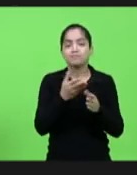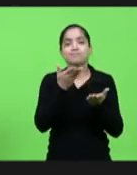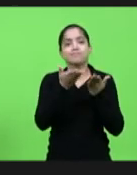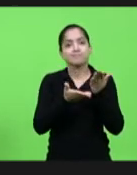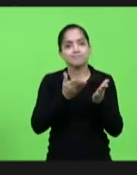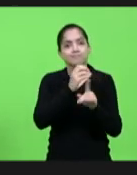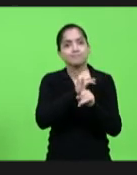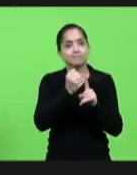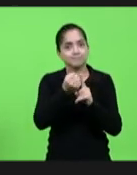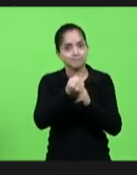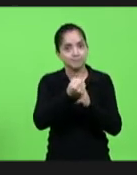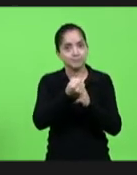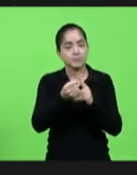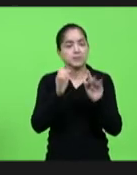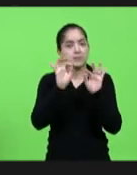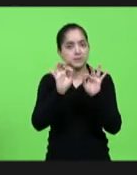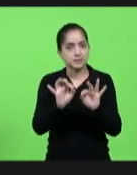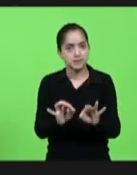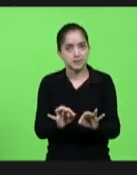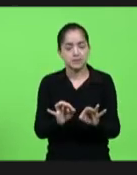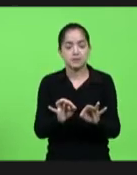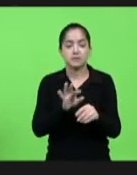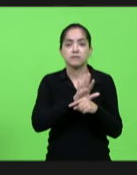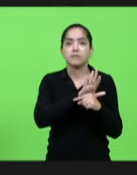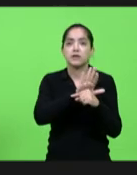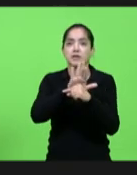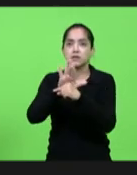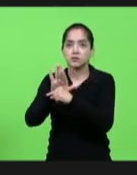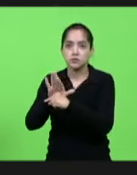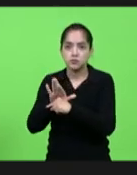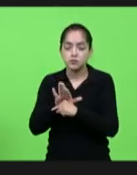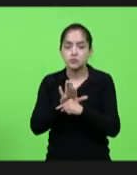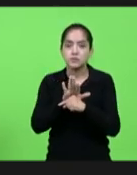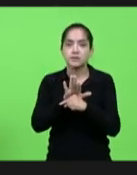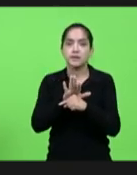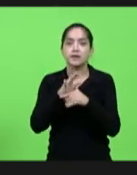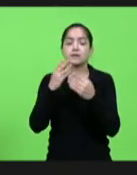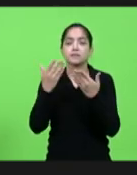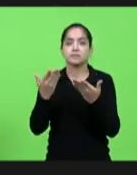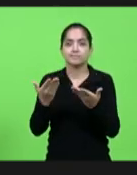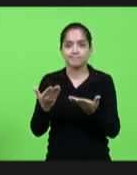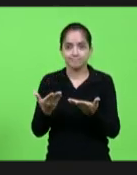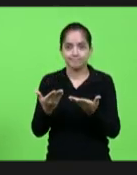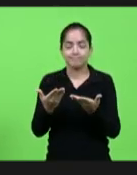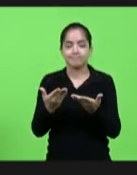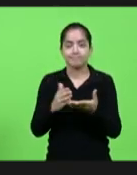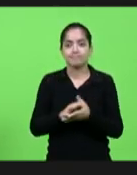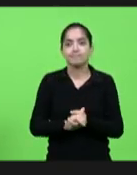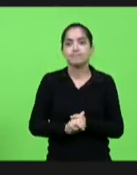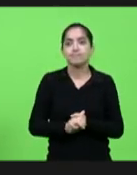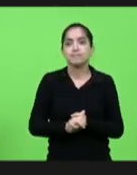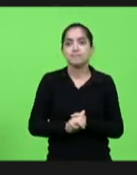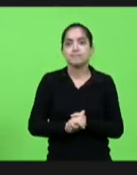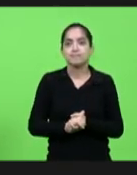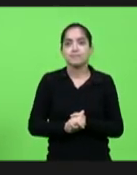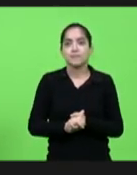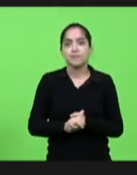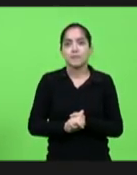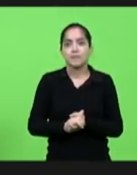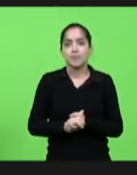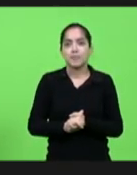não tenha dúvida que isso vai ajudar muito vai contribuir muito para a assistência social a